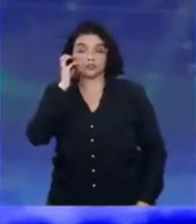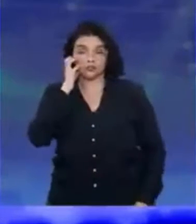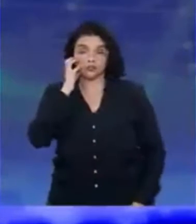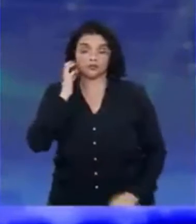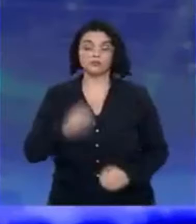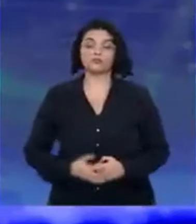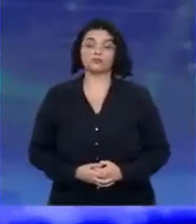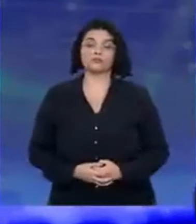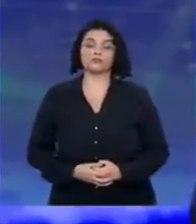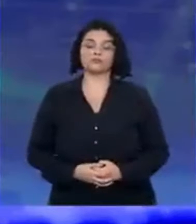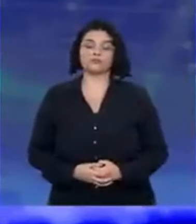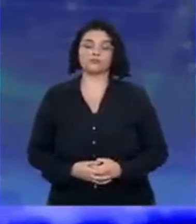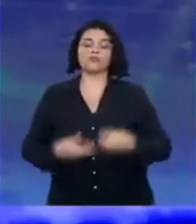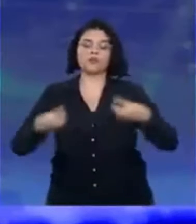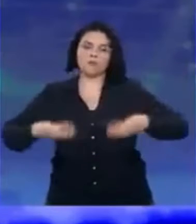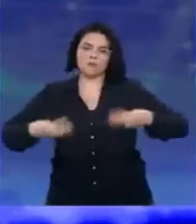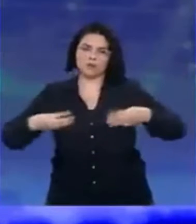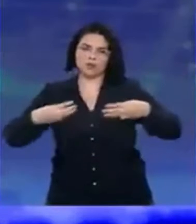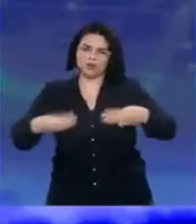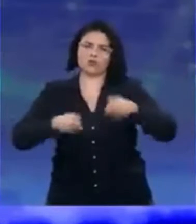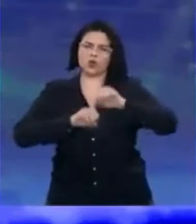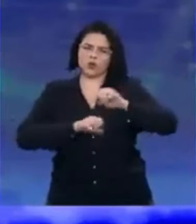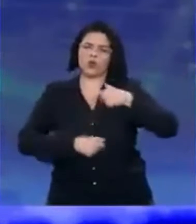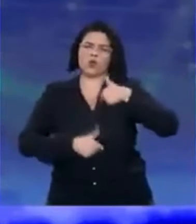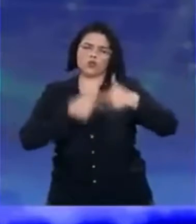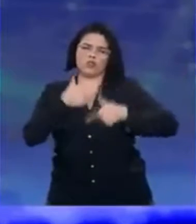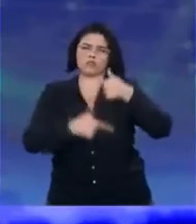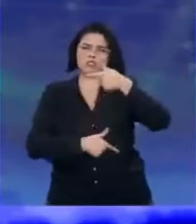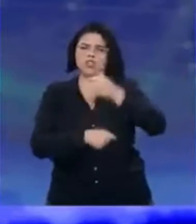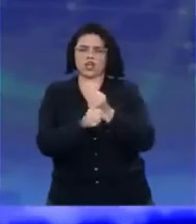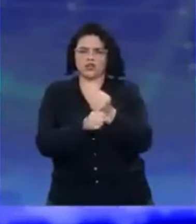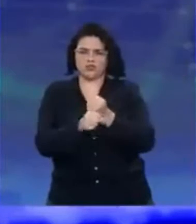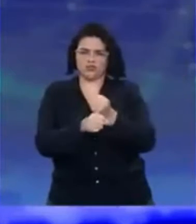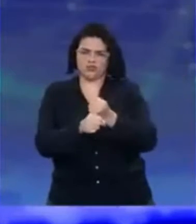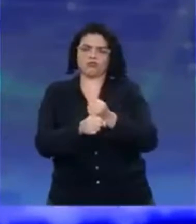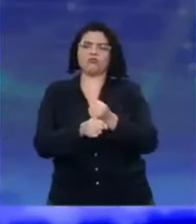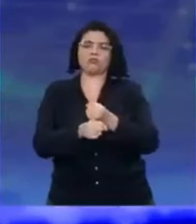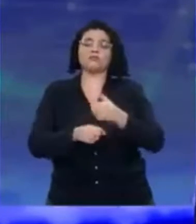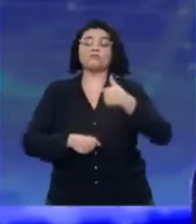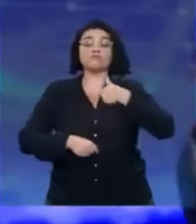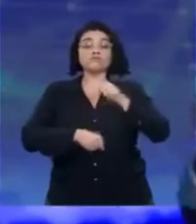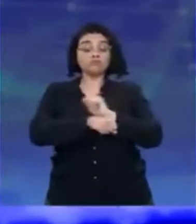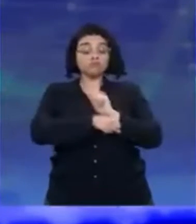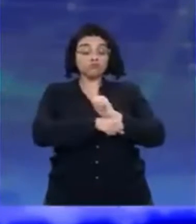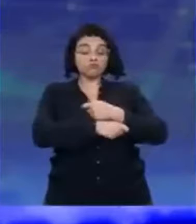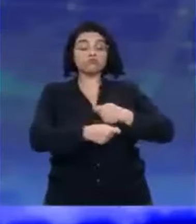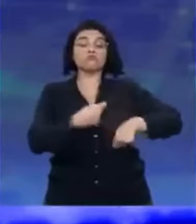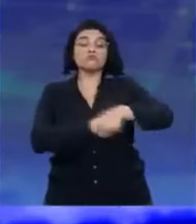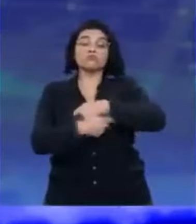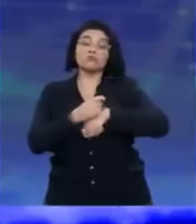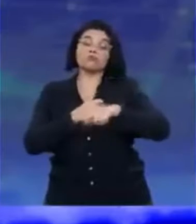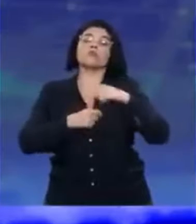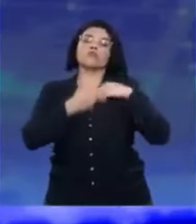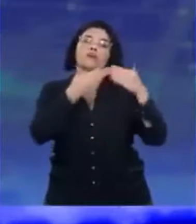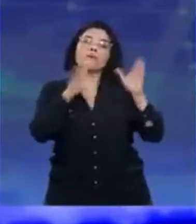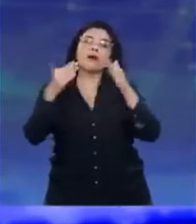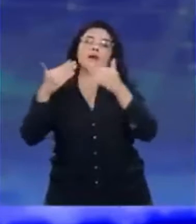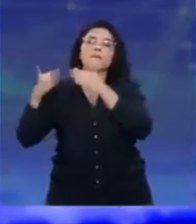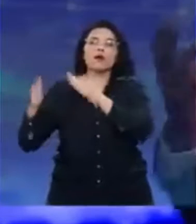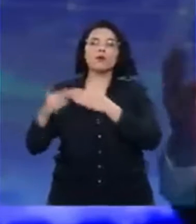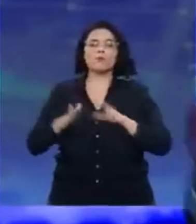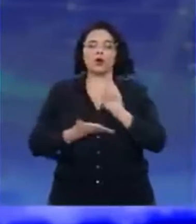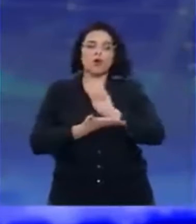Tarcísio, eu fui ministro da Educação durante sete anos e, na minha gestão, nós abrimos as portas das universidades